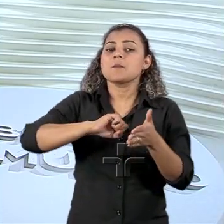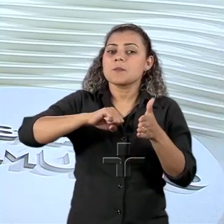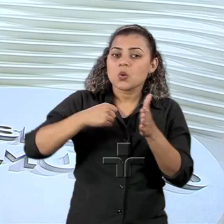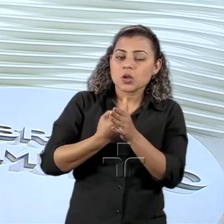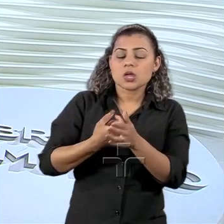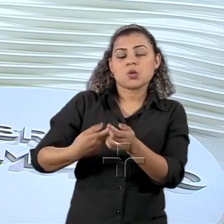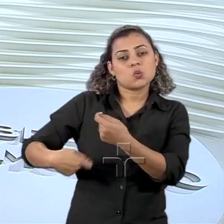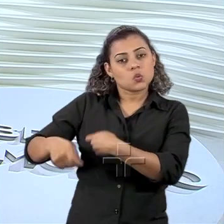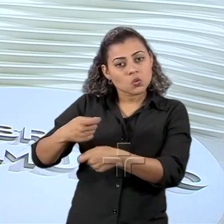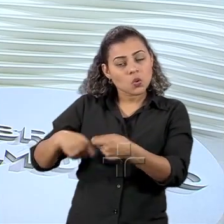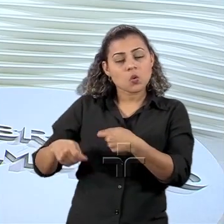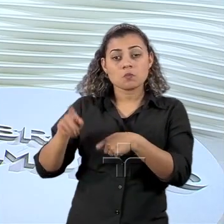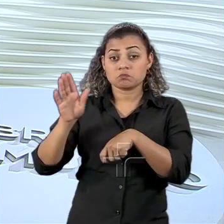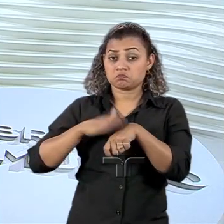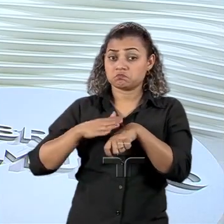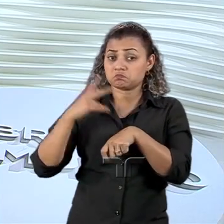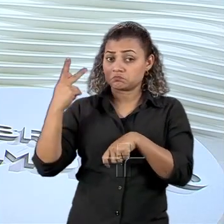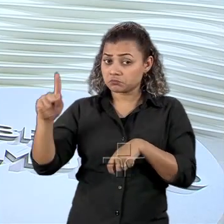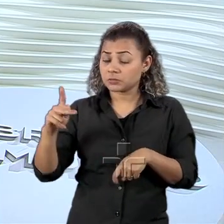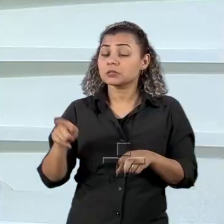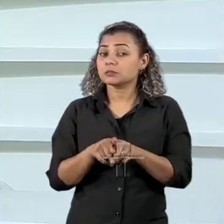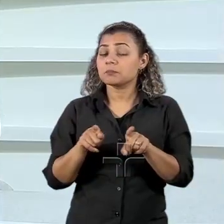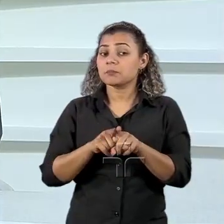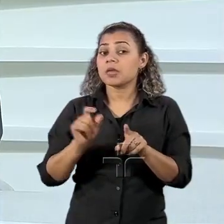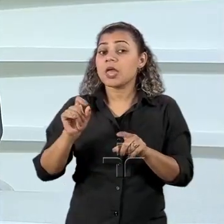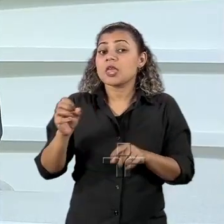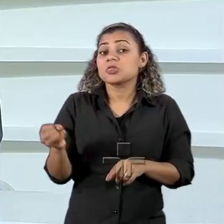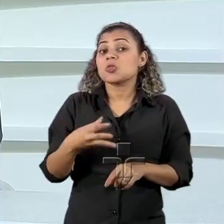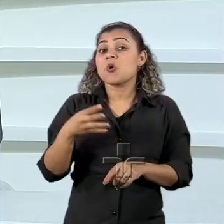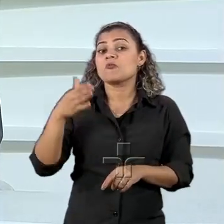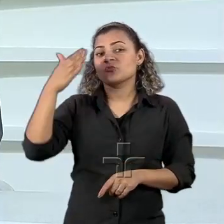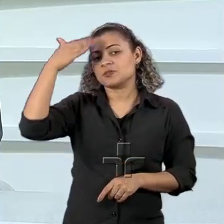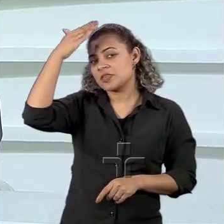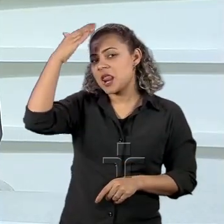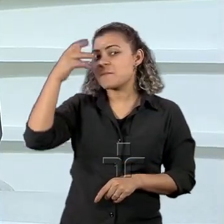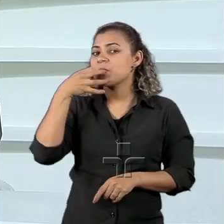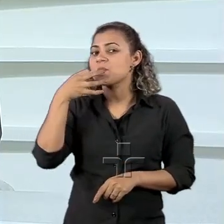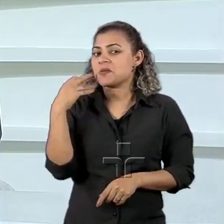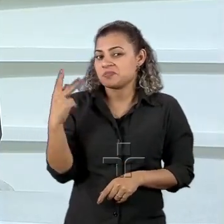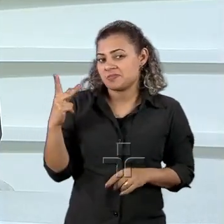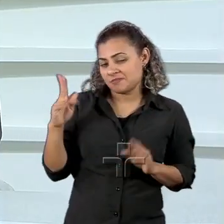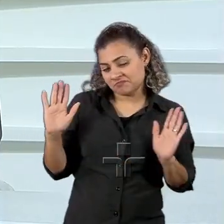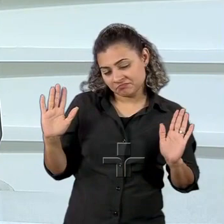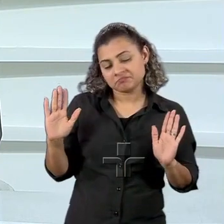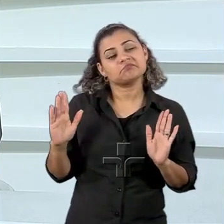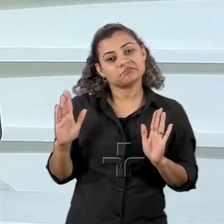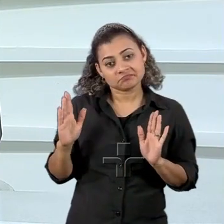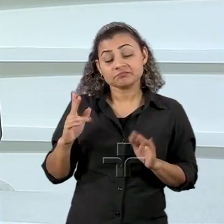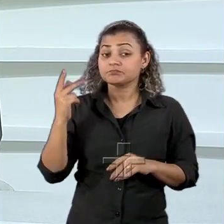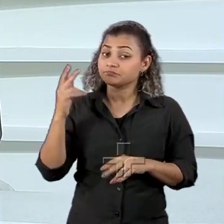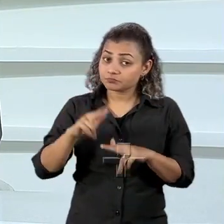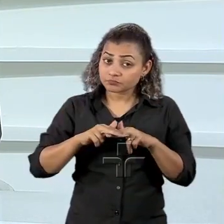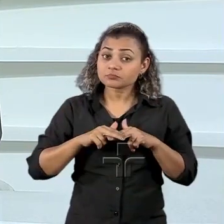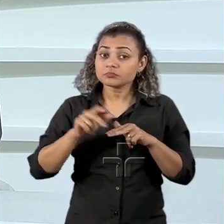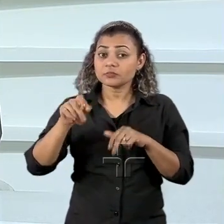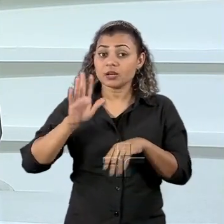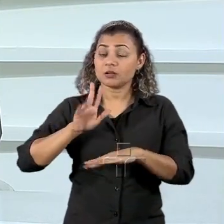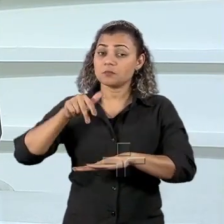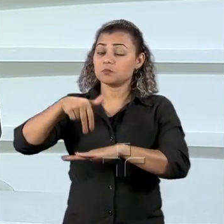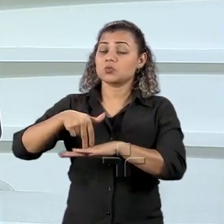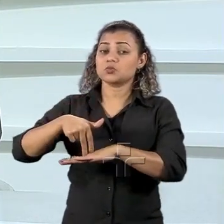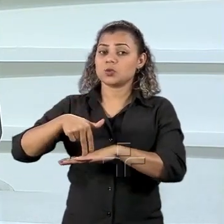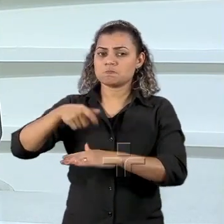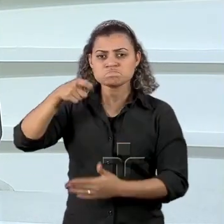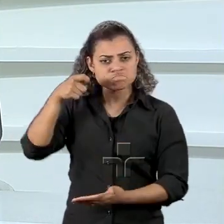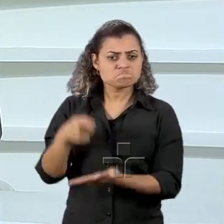reagir a isso isso faz parte dessa ideia da nova doutrina contra a qual o Brasil deveria ter se posicionado muito mais